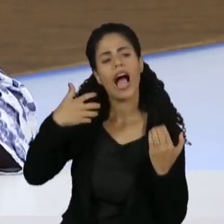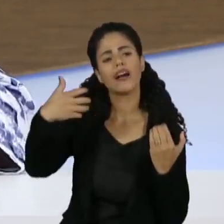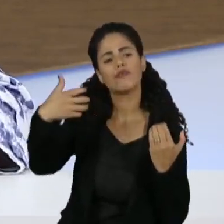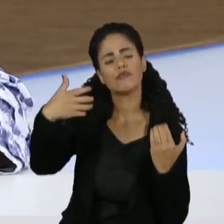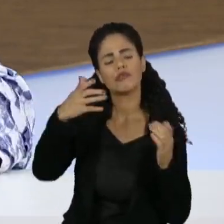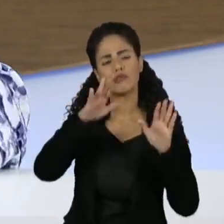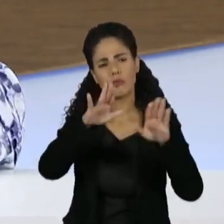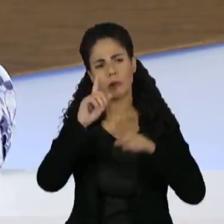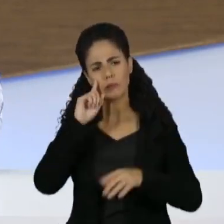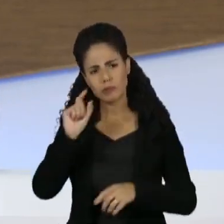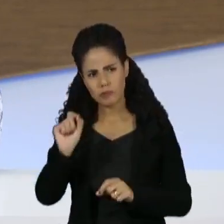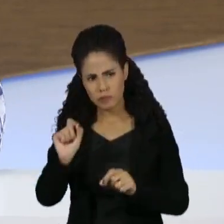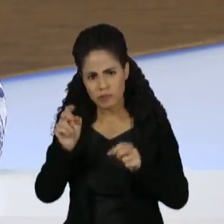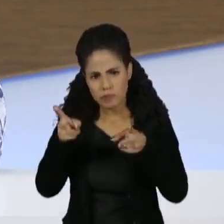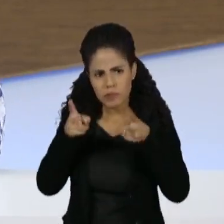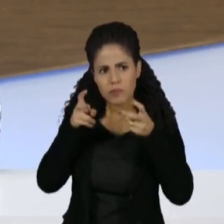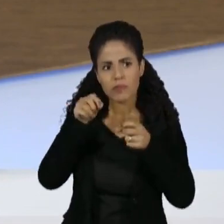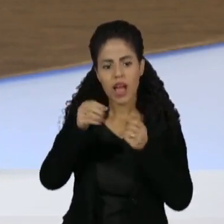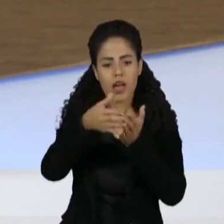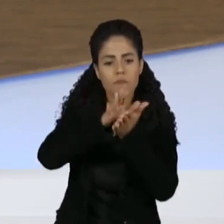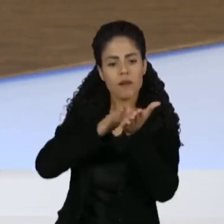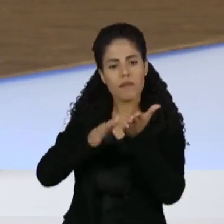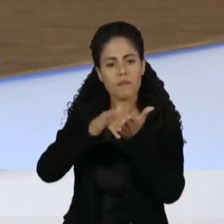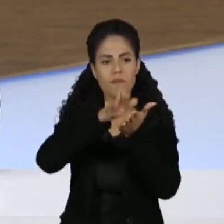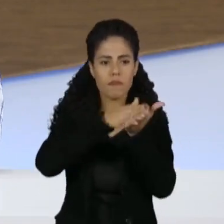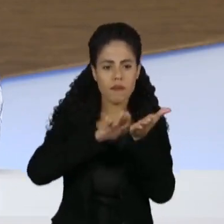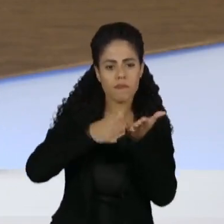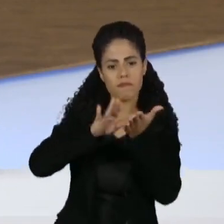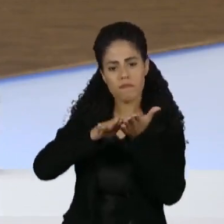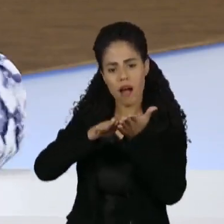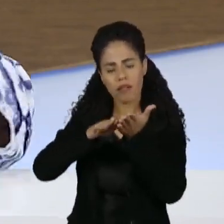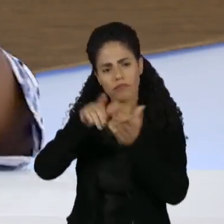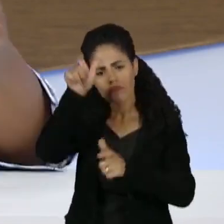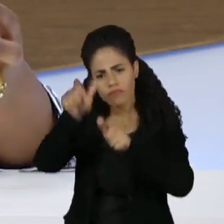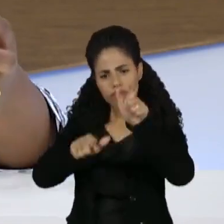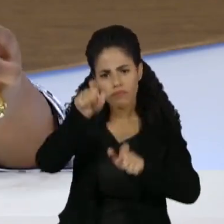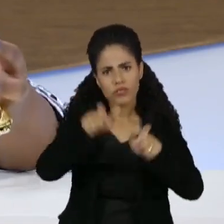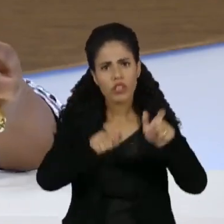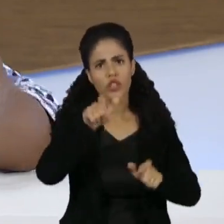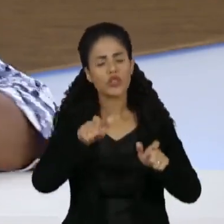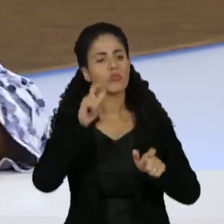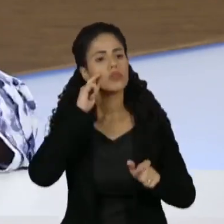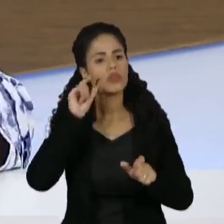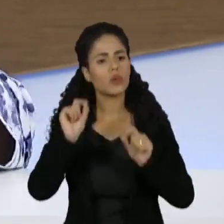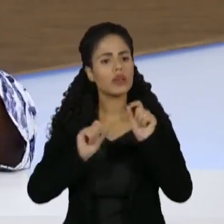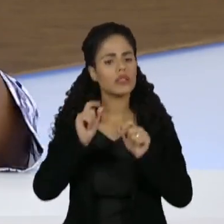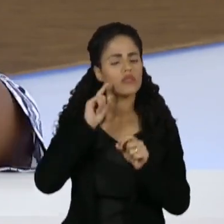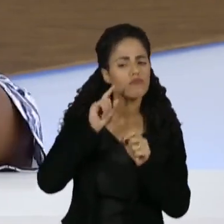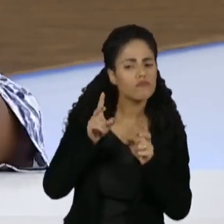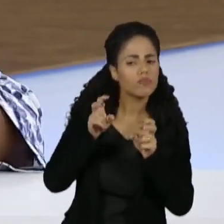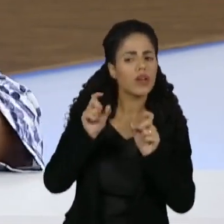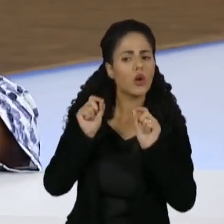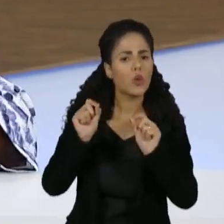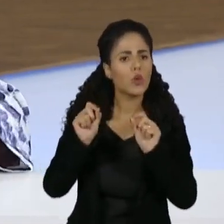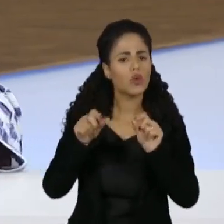impressão de que o olhar para o sambista é de um lugar que ele não é visto com essa versatilidade, se a gente for